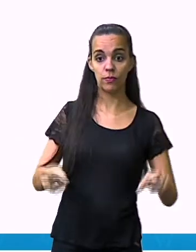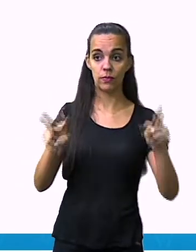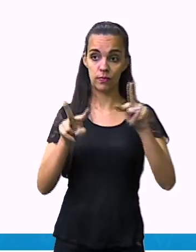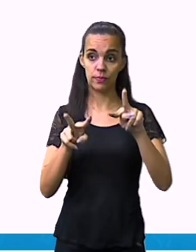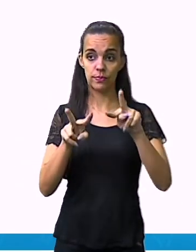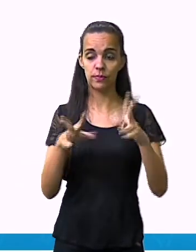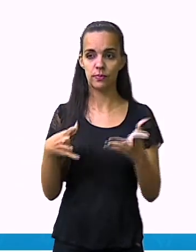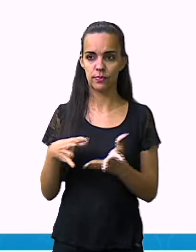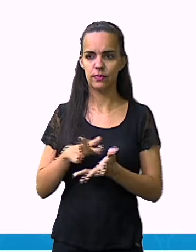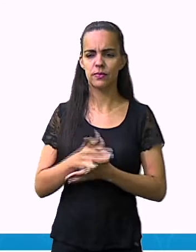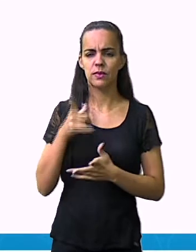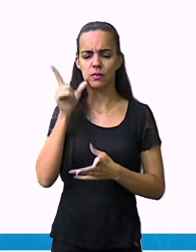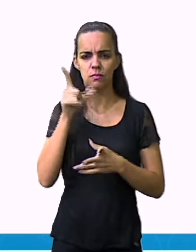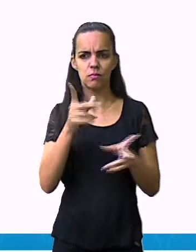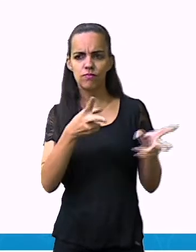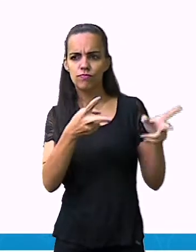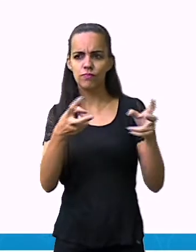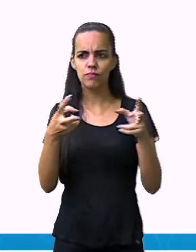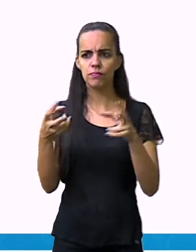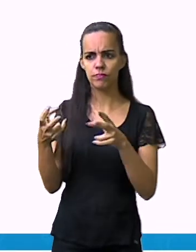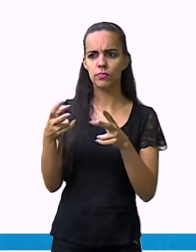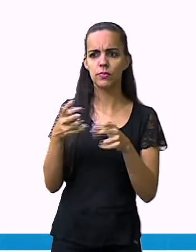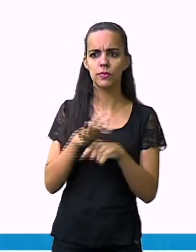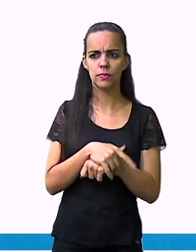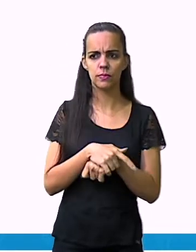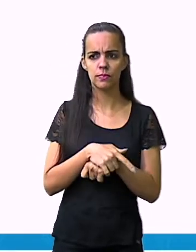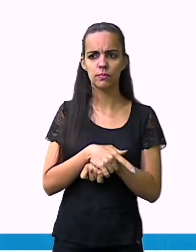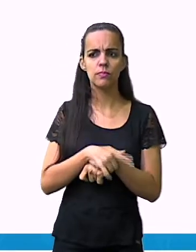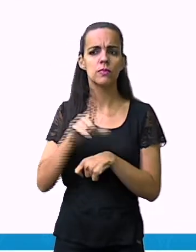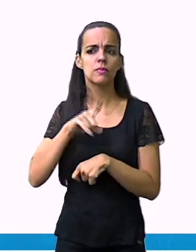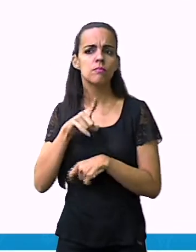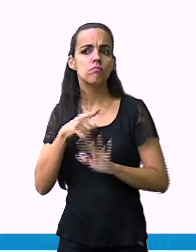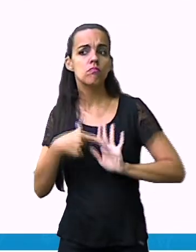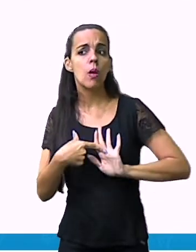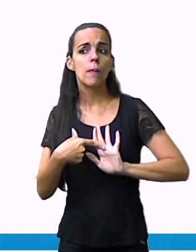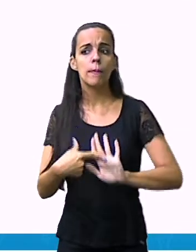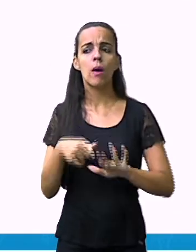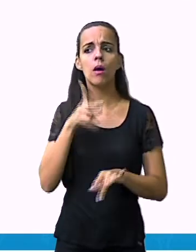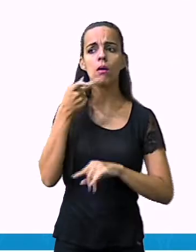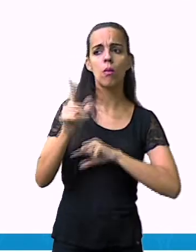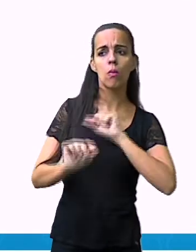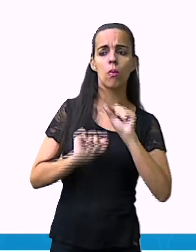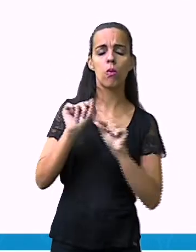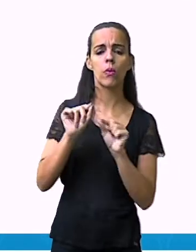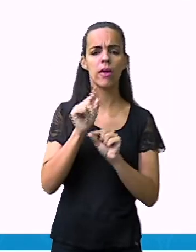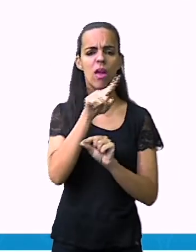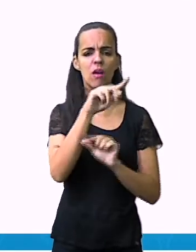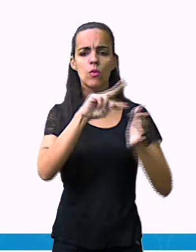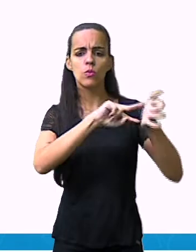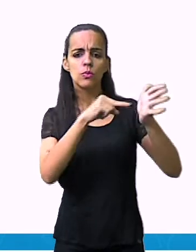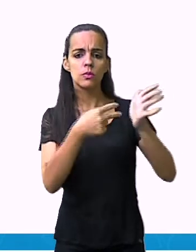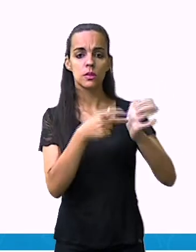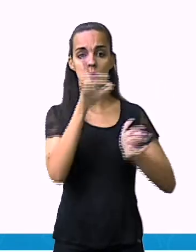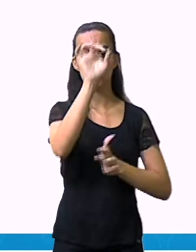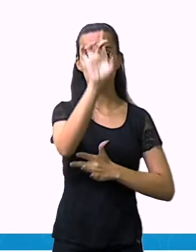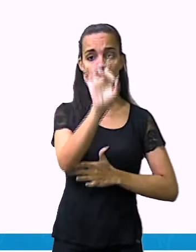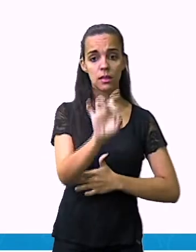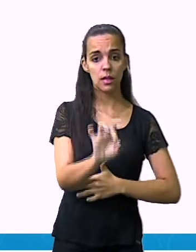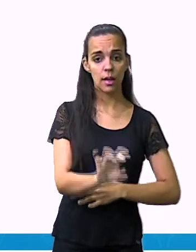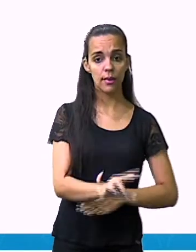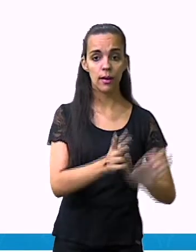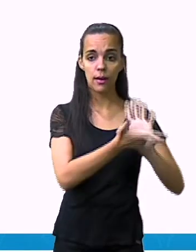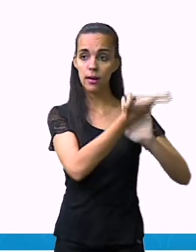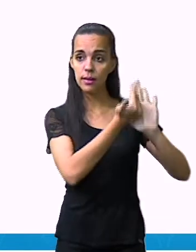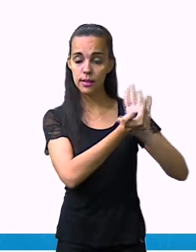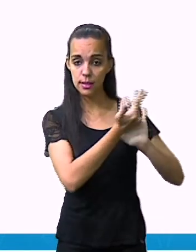Então, você consegue aí perceber o que está querendo dizer somente de observar as imagens com